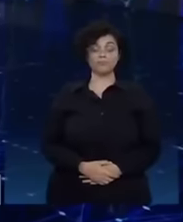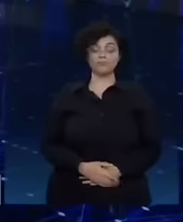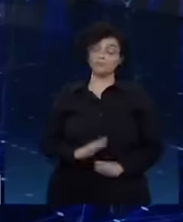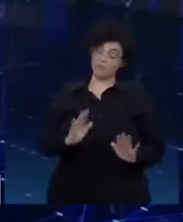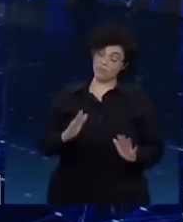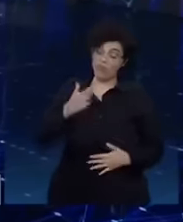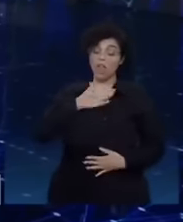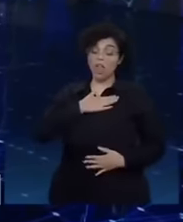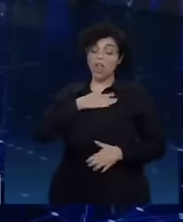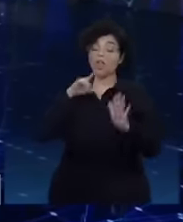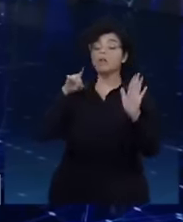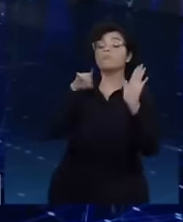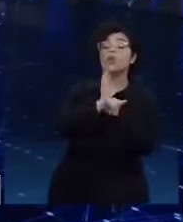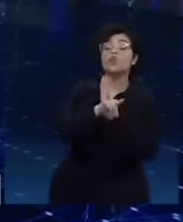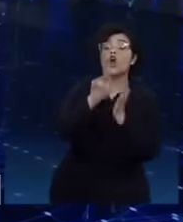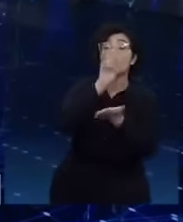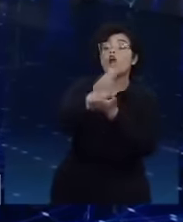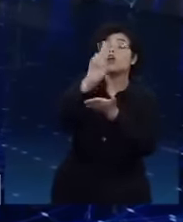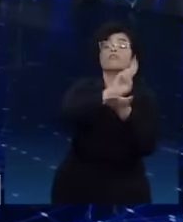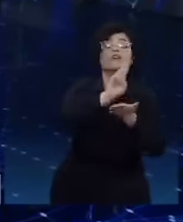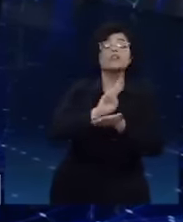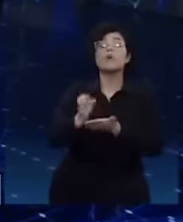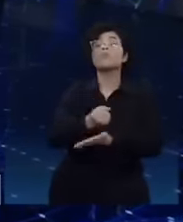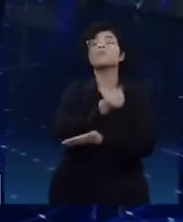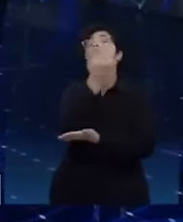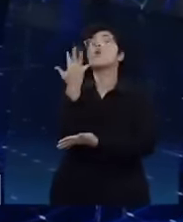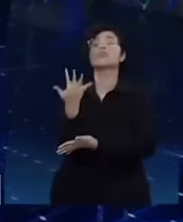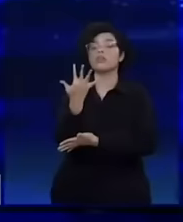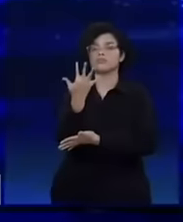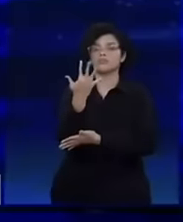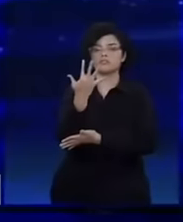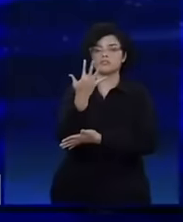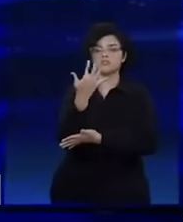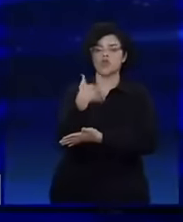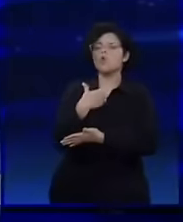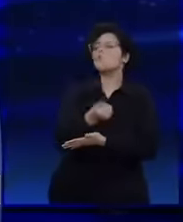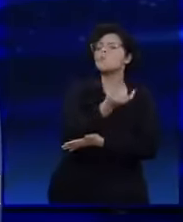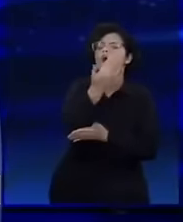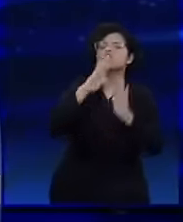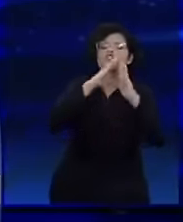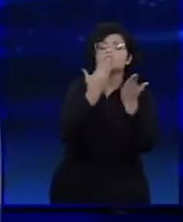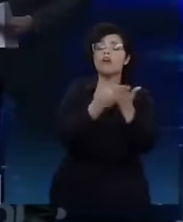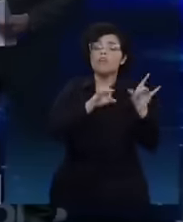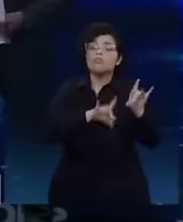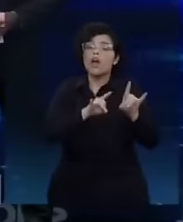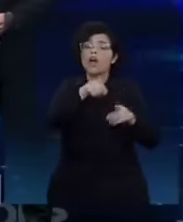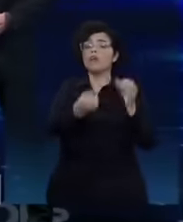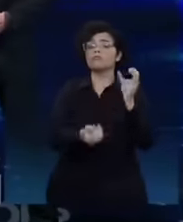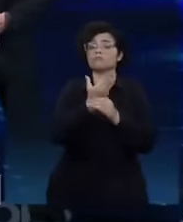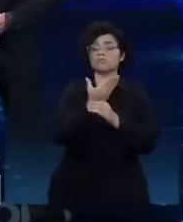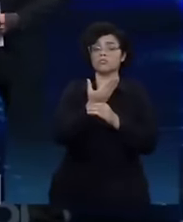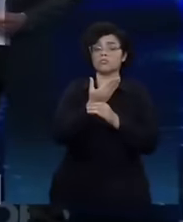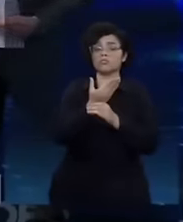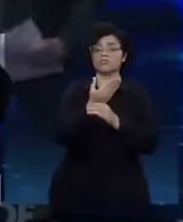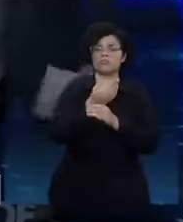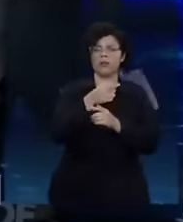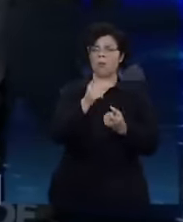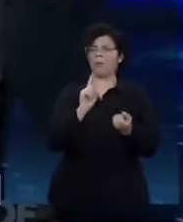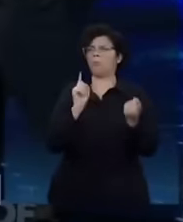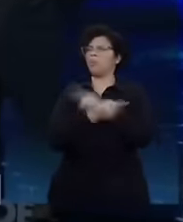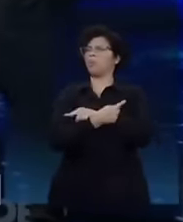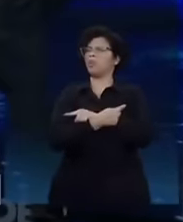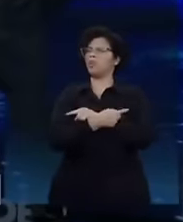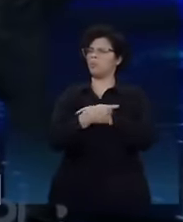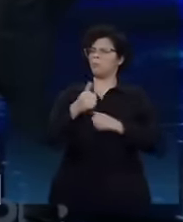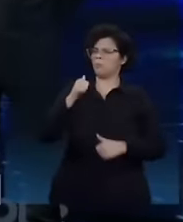quantas universidades você fez. Perguntei quantas escolas técnicas você fez. E você vem falar do Bolsa